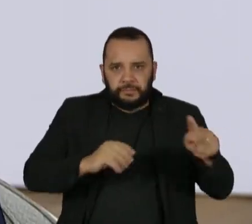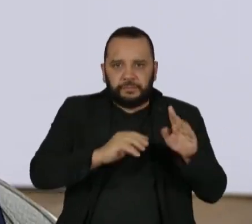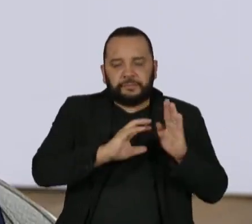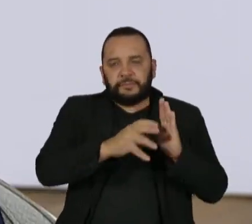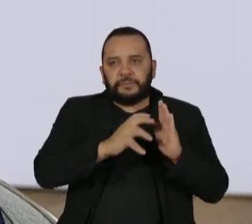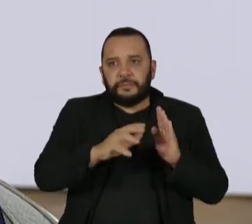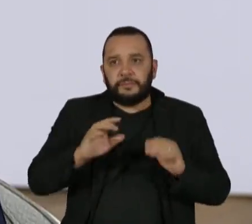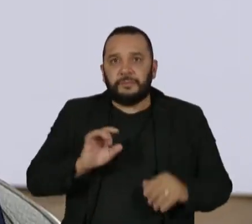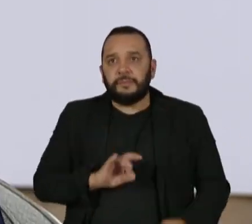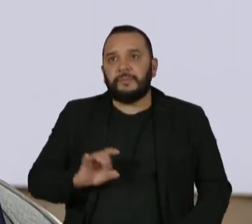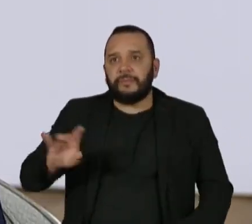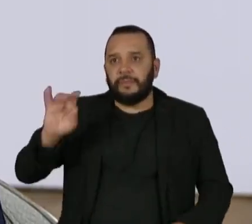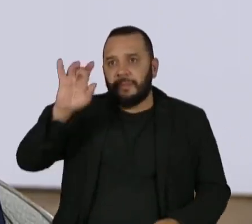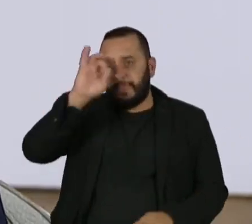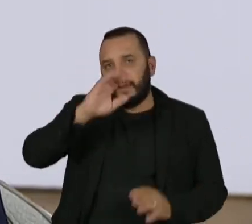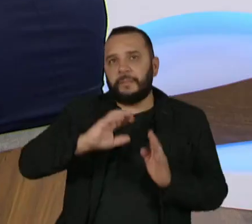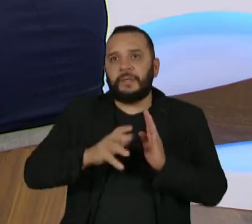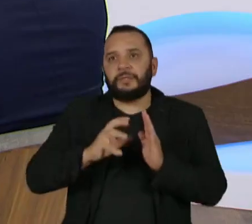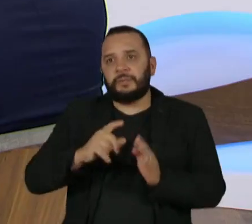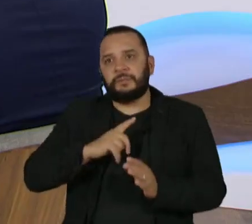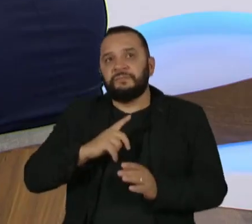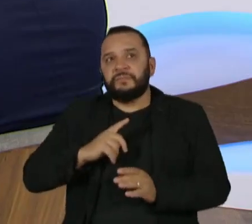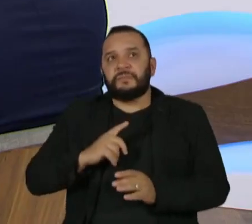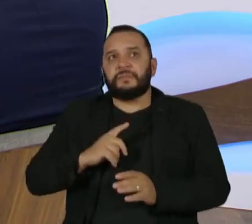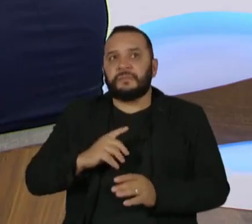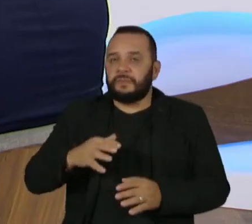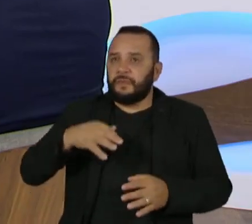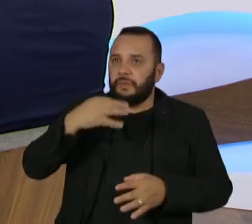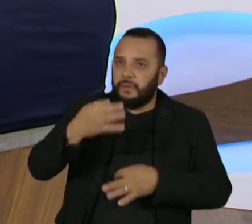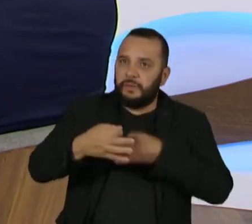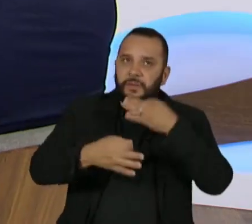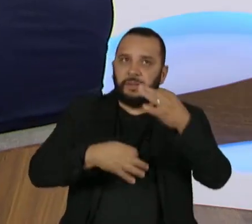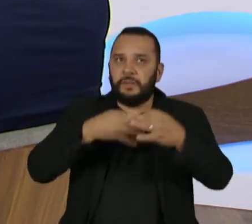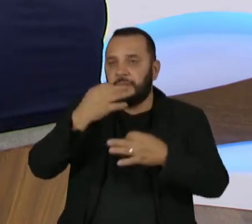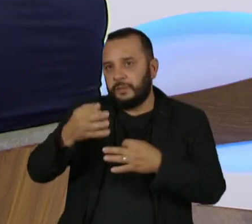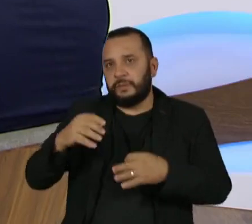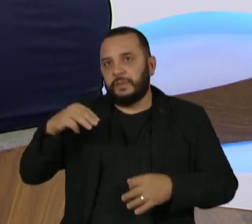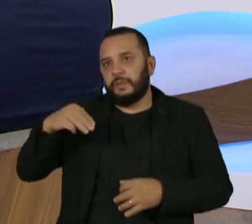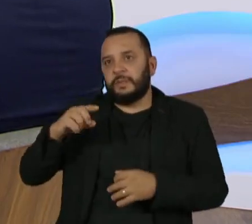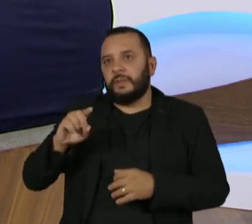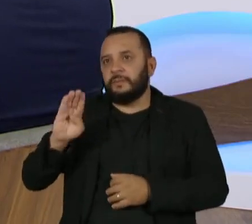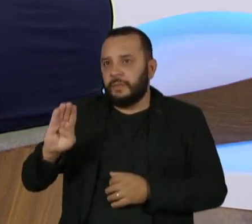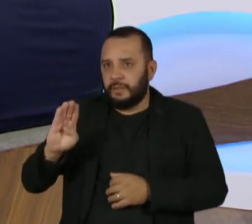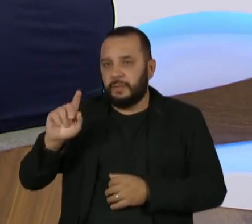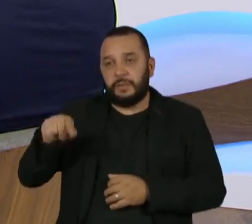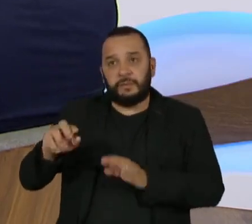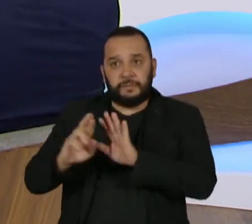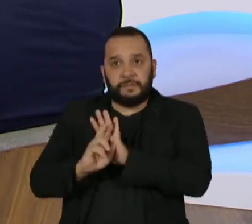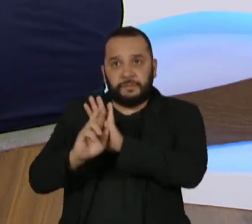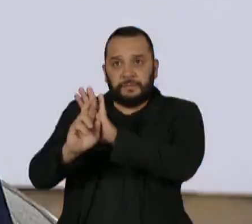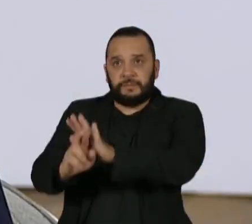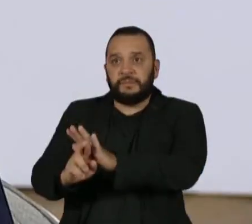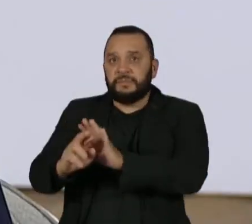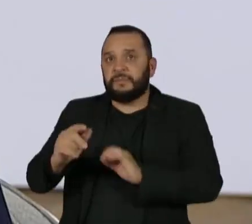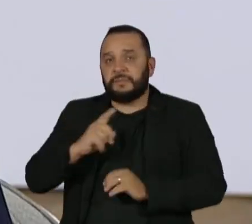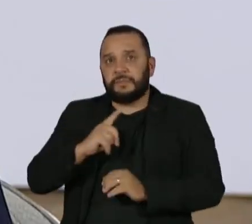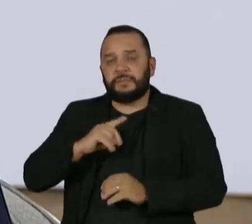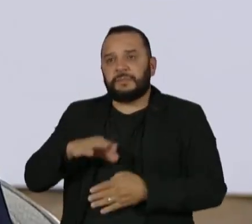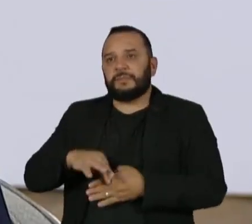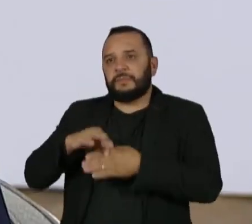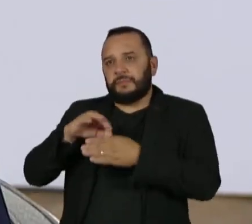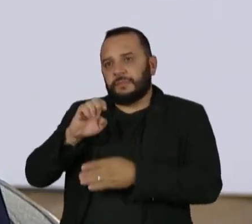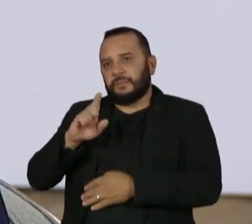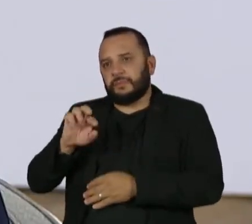partido no país fala por si. O MDB é representado pelo líder Eduardo